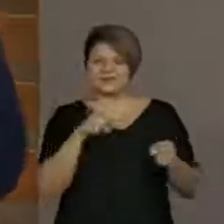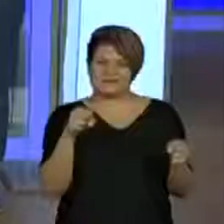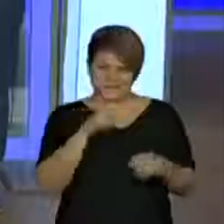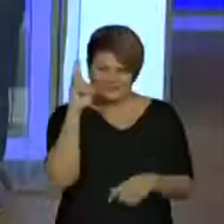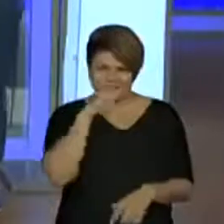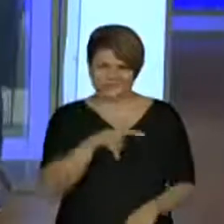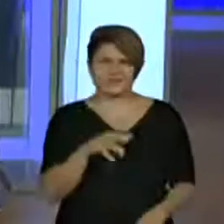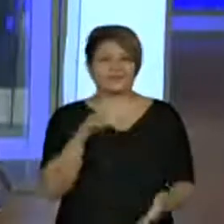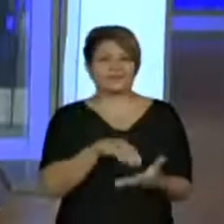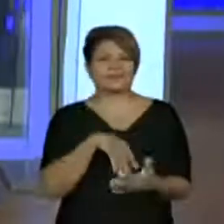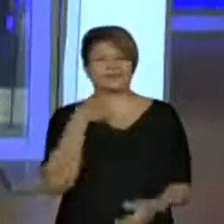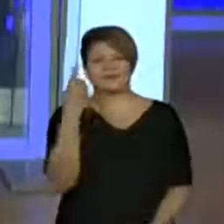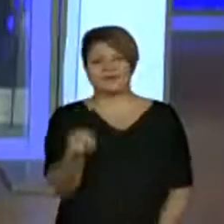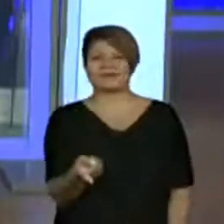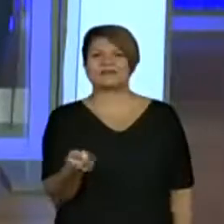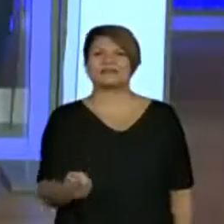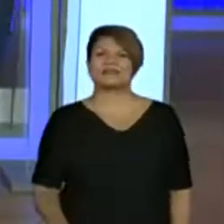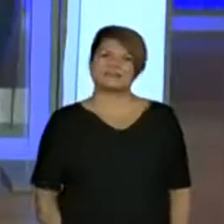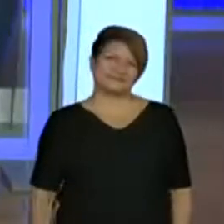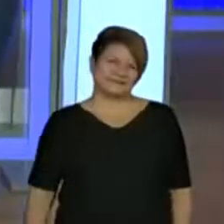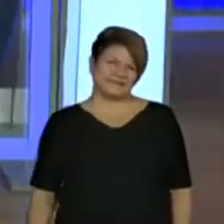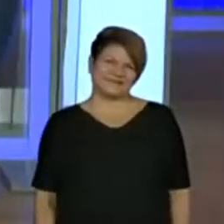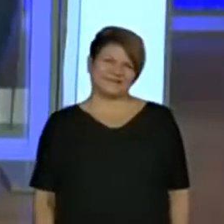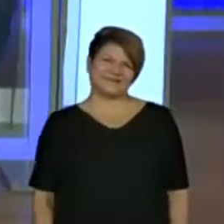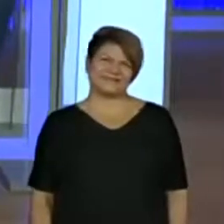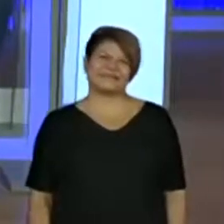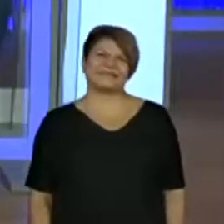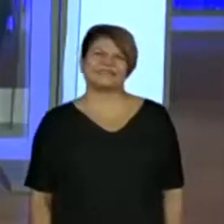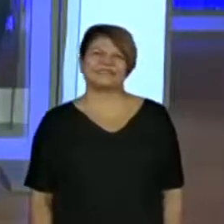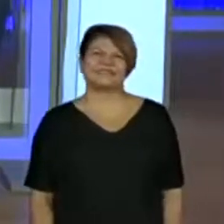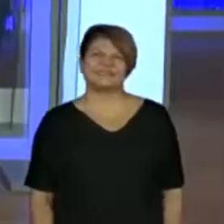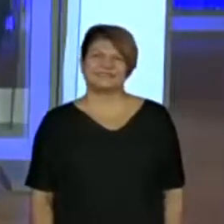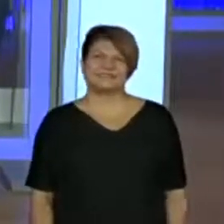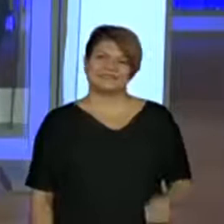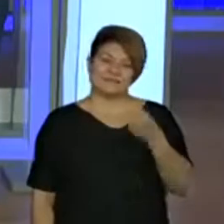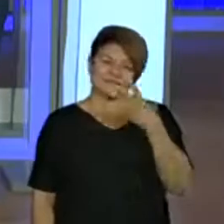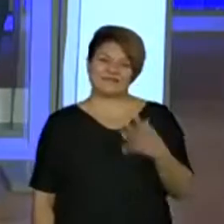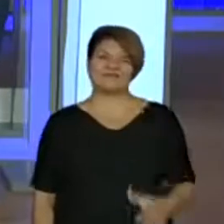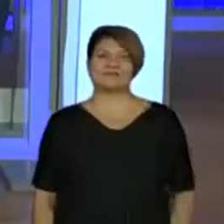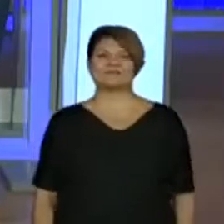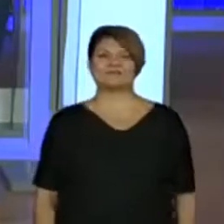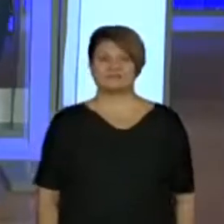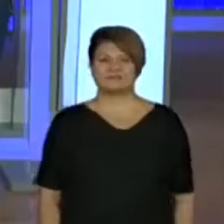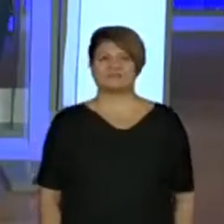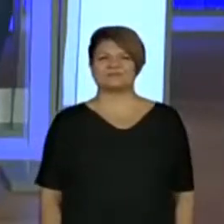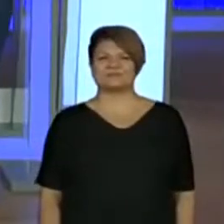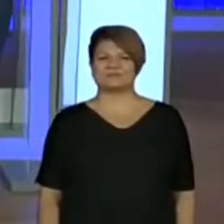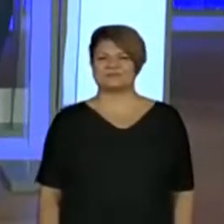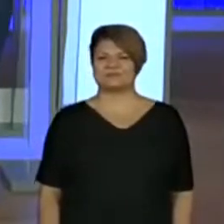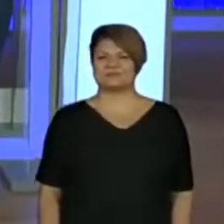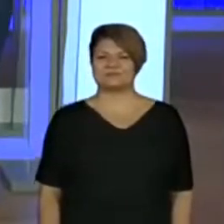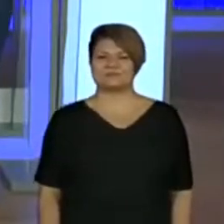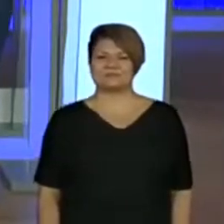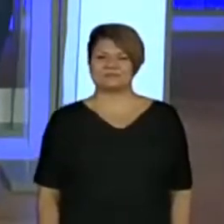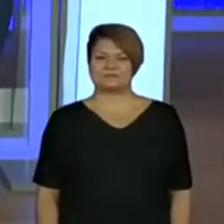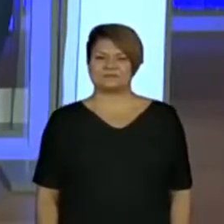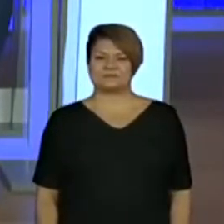E até a próxima. Adoro contar histórias. Sim, é bom. A gente curte tudo isso dentro, né? Faz bem.